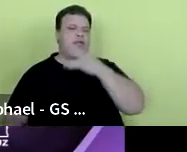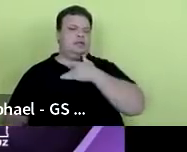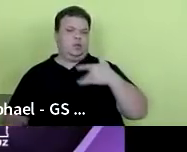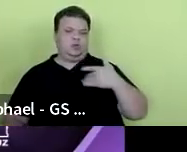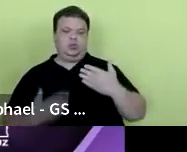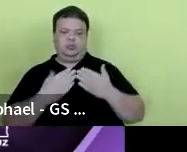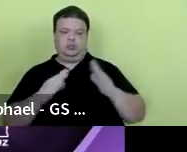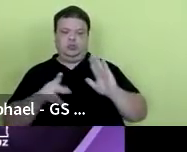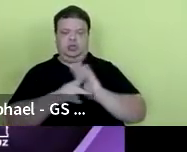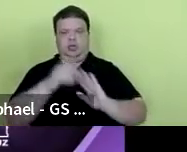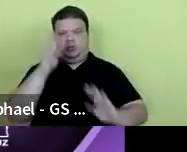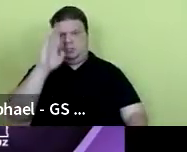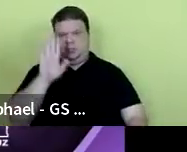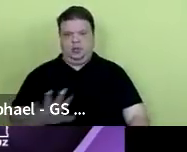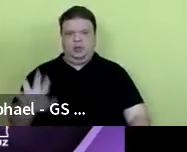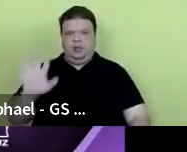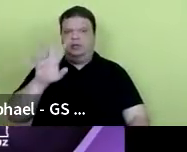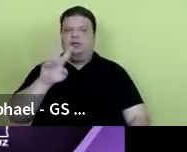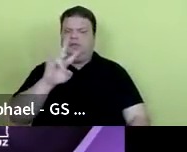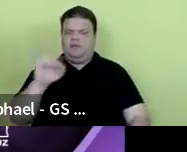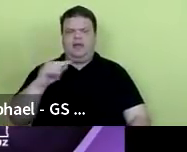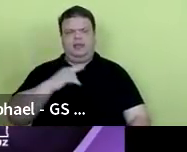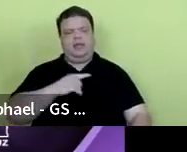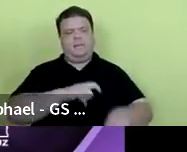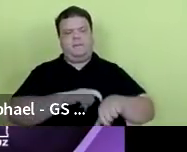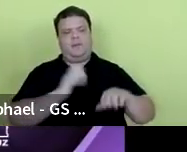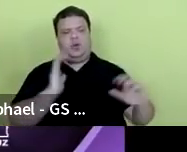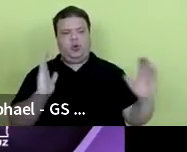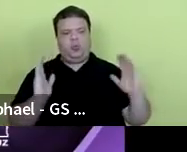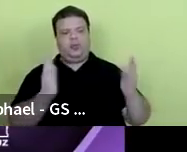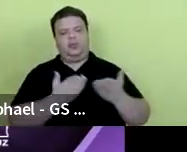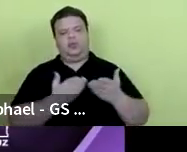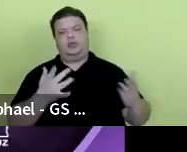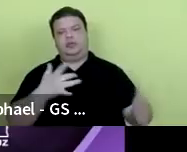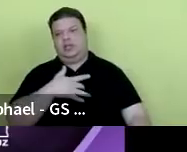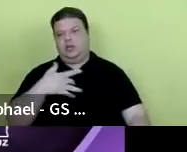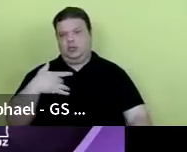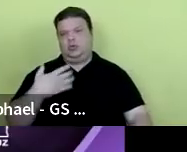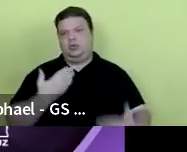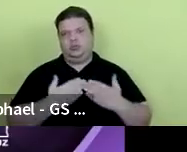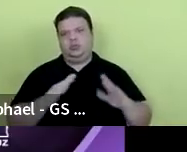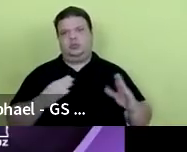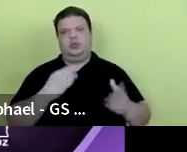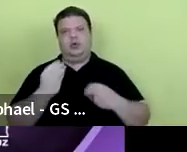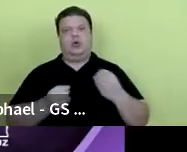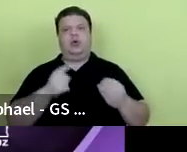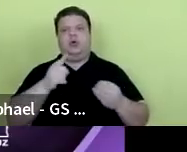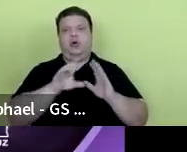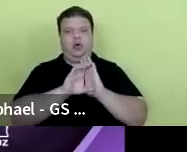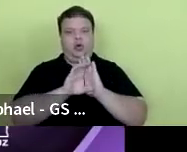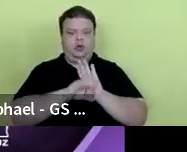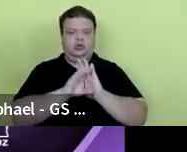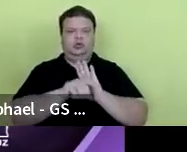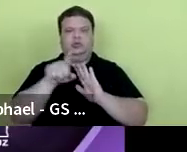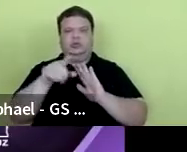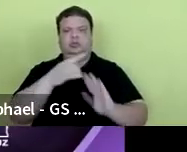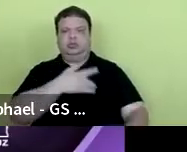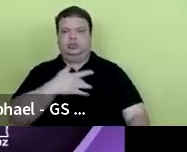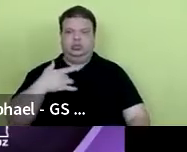aí a gente vai ter todo um momento de falar sobre saúde pública, conceito de saúde,